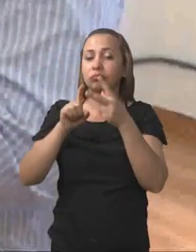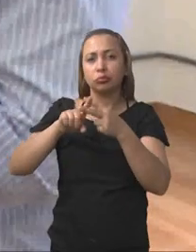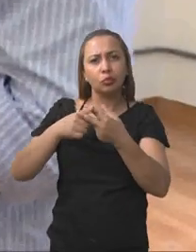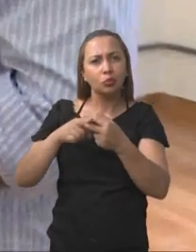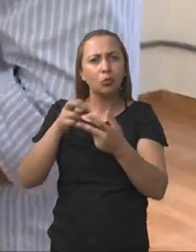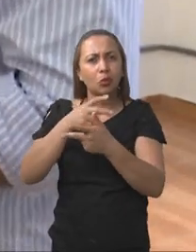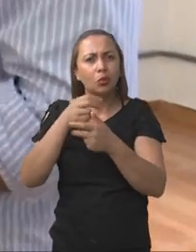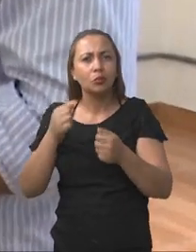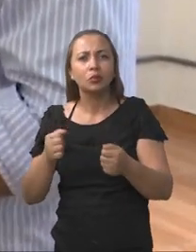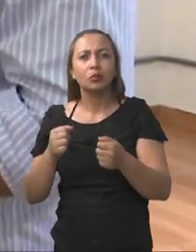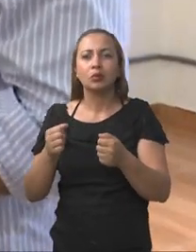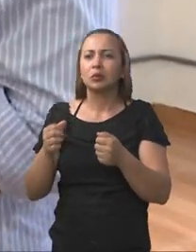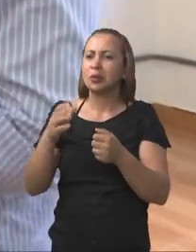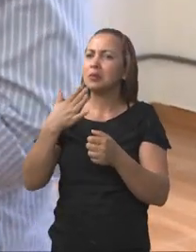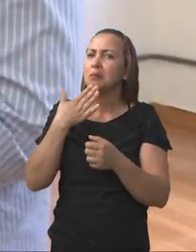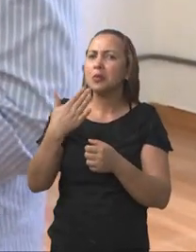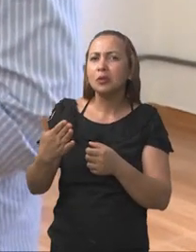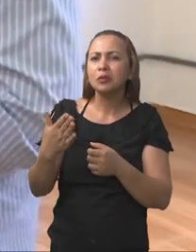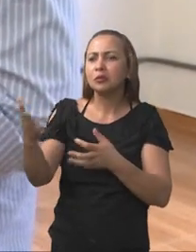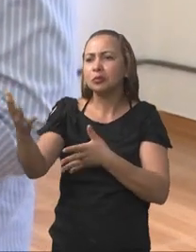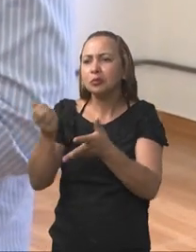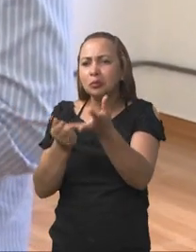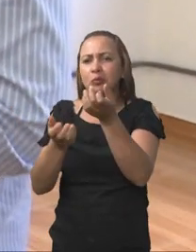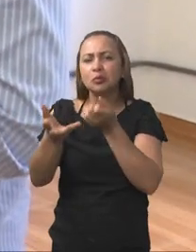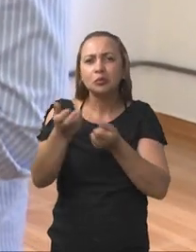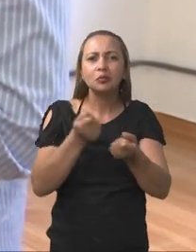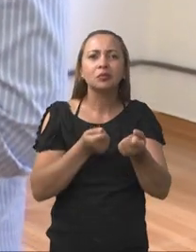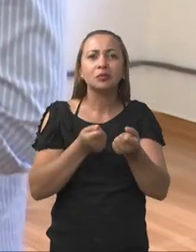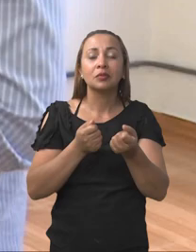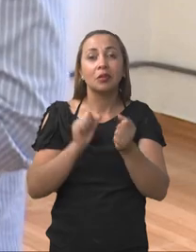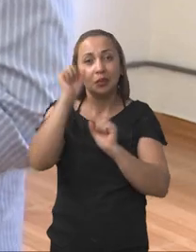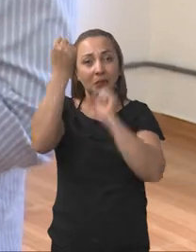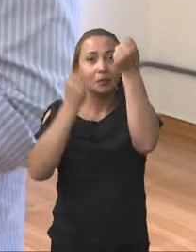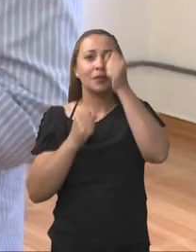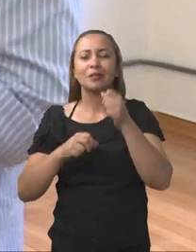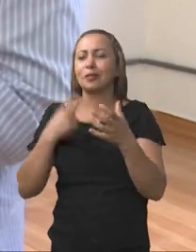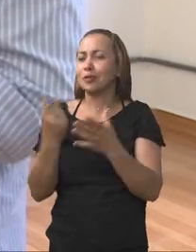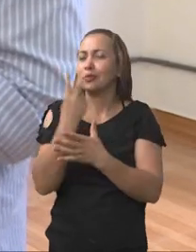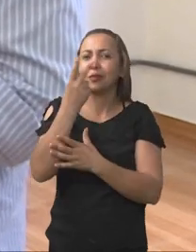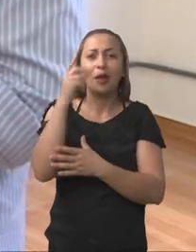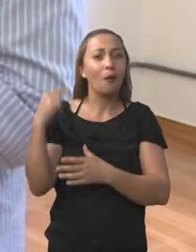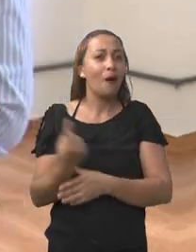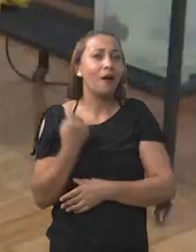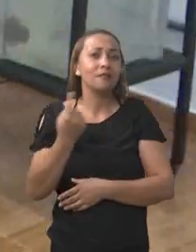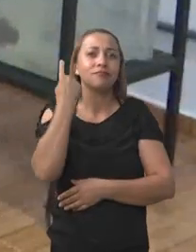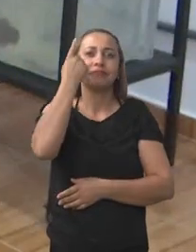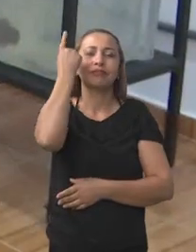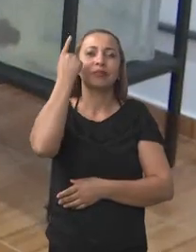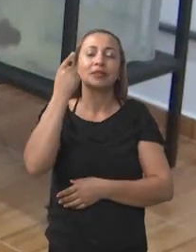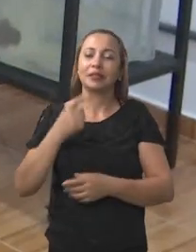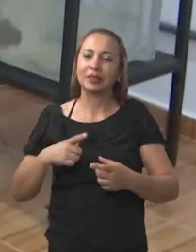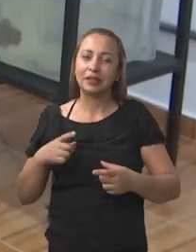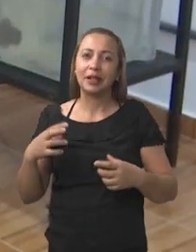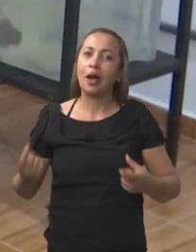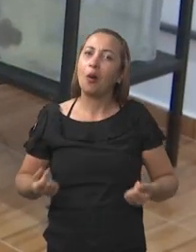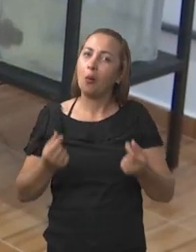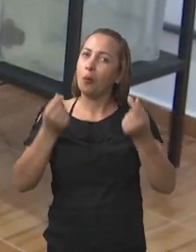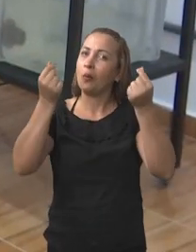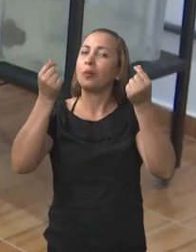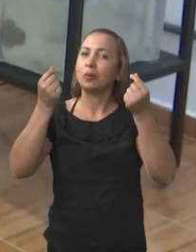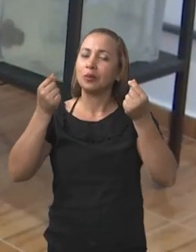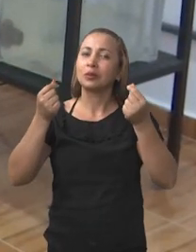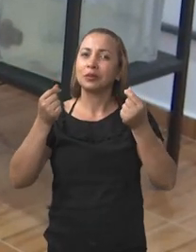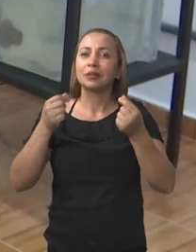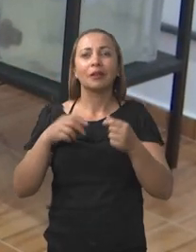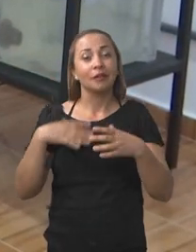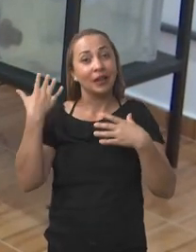instrumentos que são aquisitados pelos laboratórios, geralmente eles são equipamentos de alto valor agregado. Eles têm custo, né? Financeiramente, eles